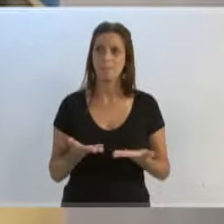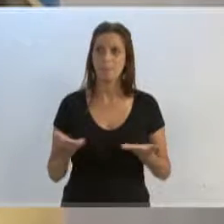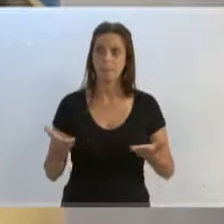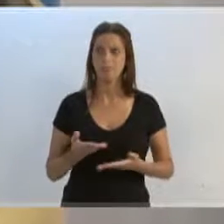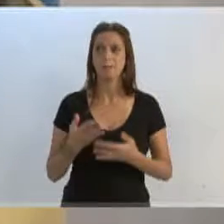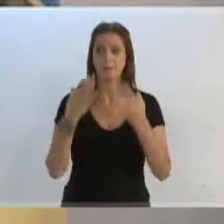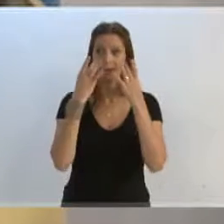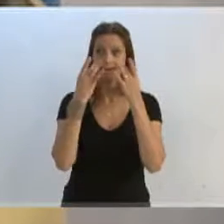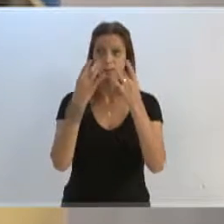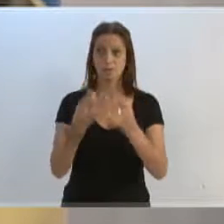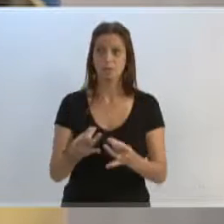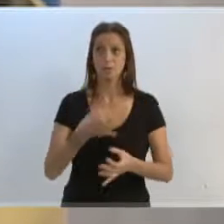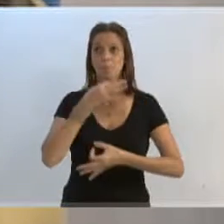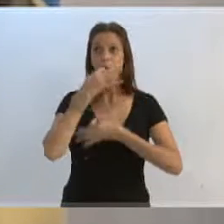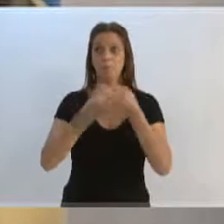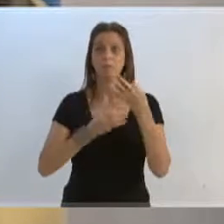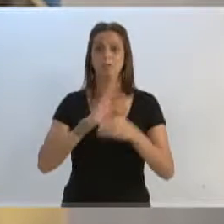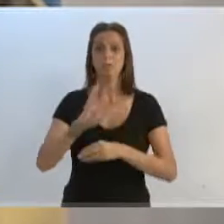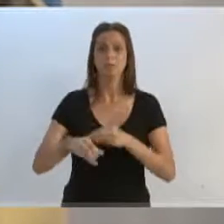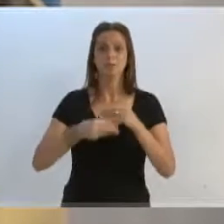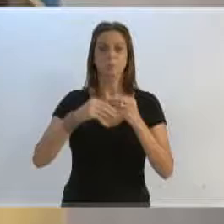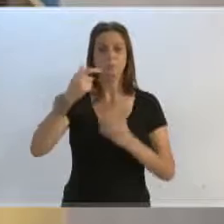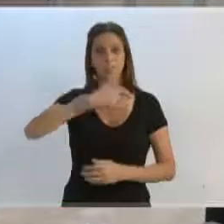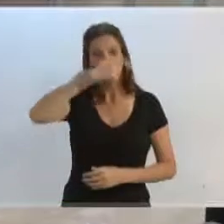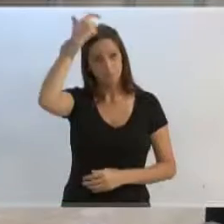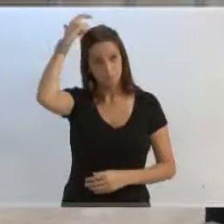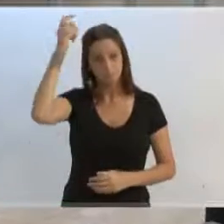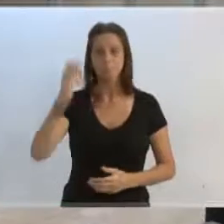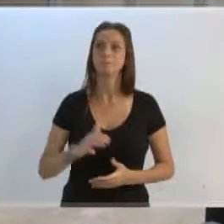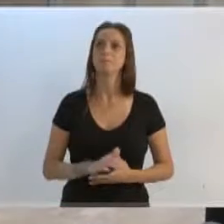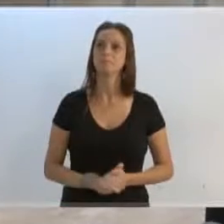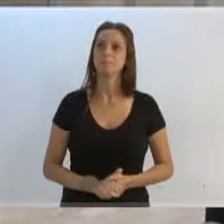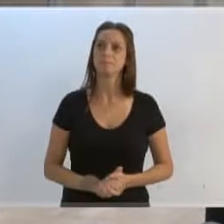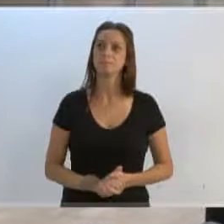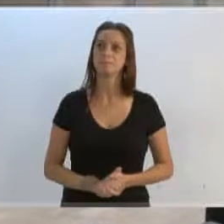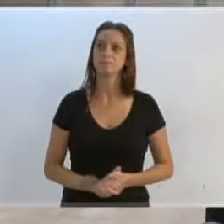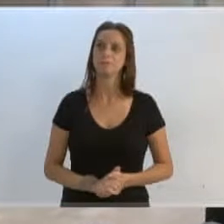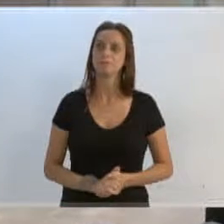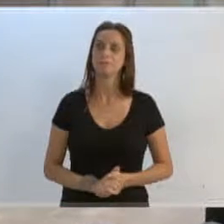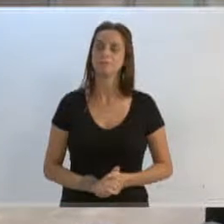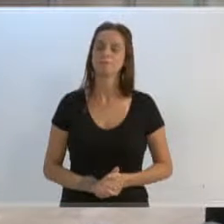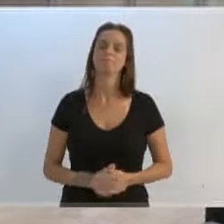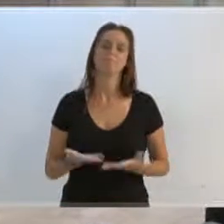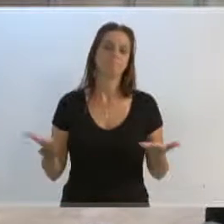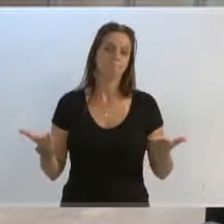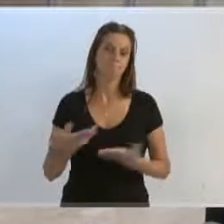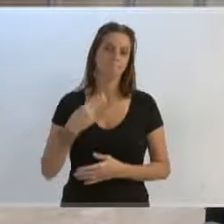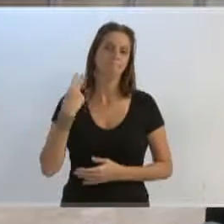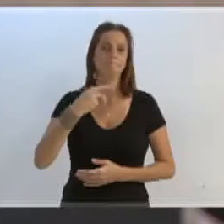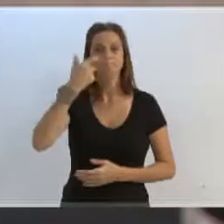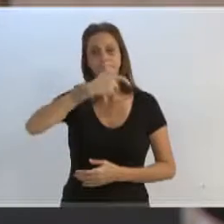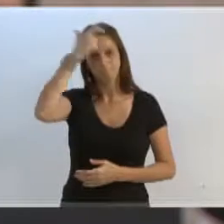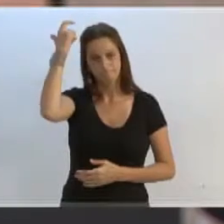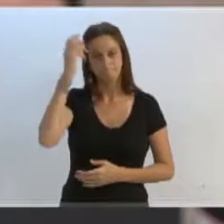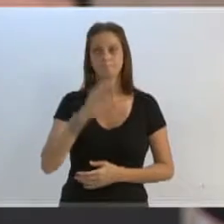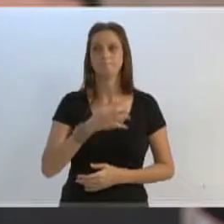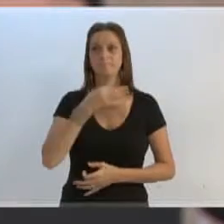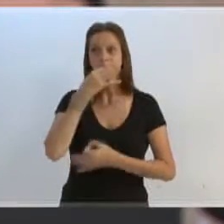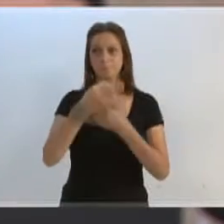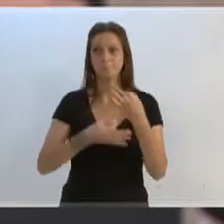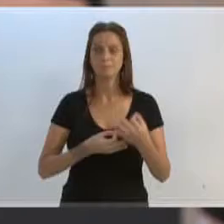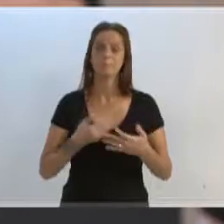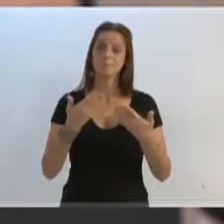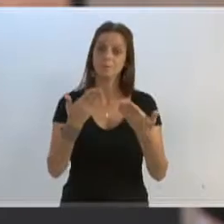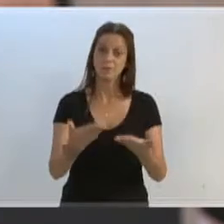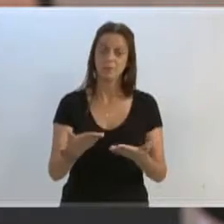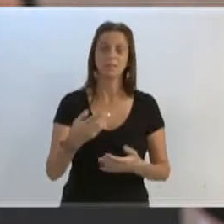presidente da mesa, o vereador Adriano Pereira. Com a autorização do vereador Almir Vieira, a parte concedida ao vereador Adriano Pereira. Doutor Almir, quero